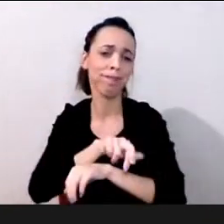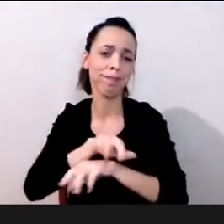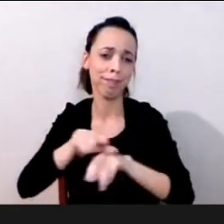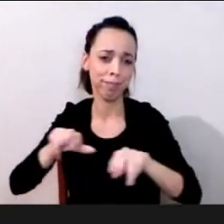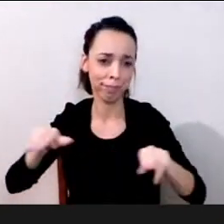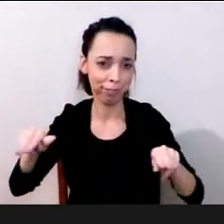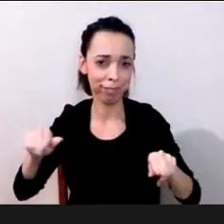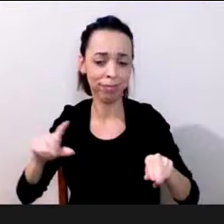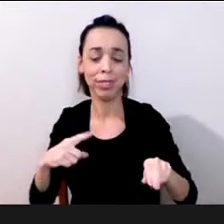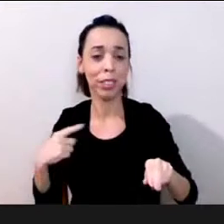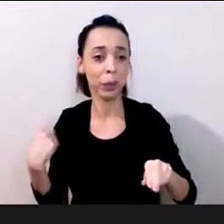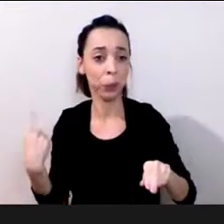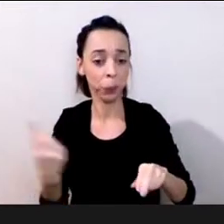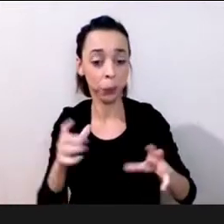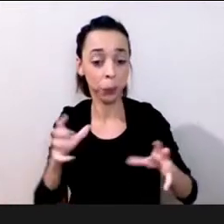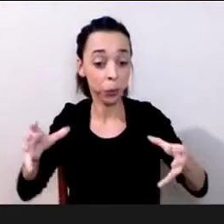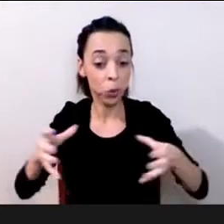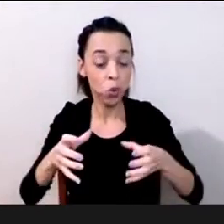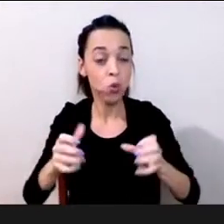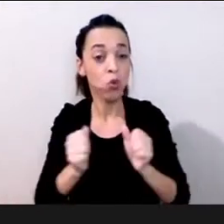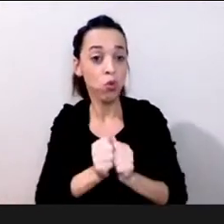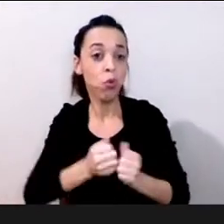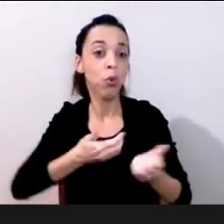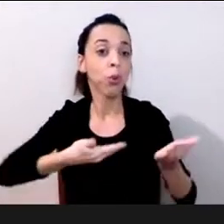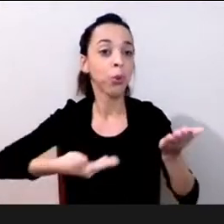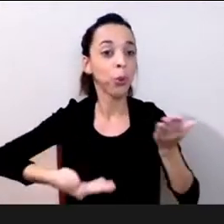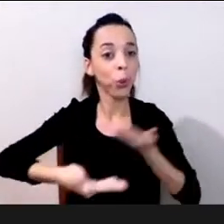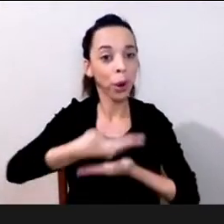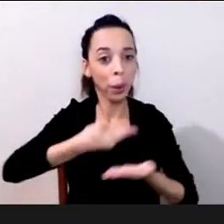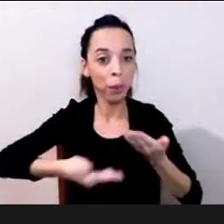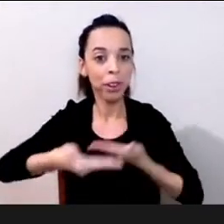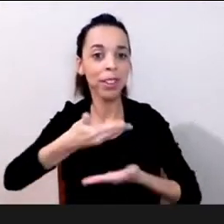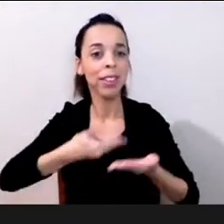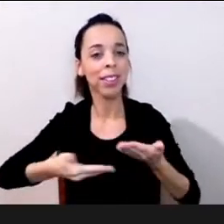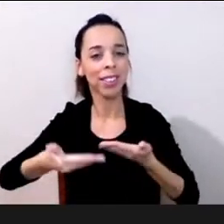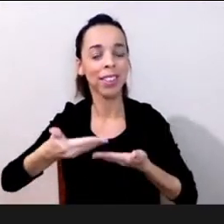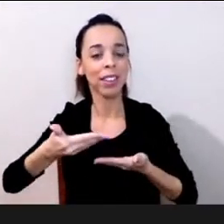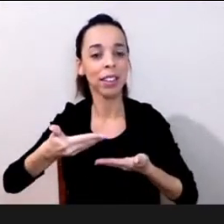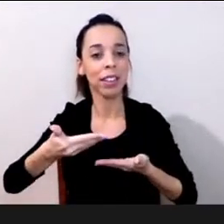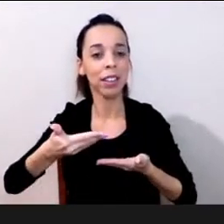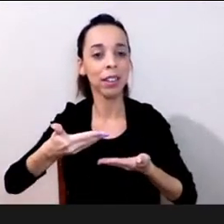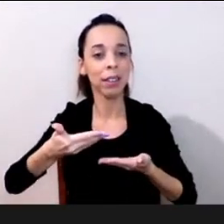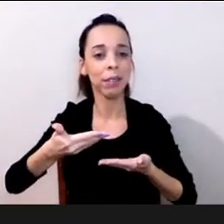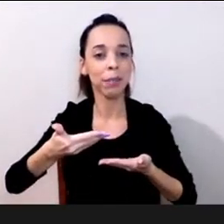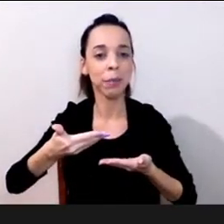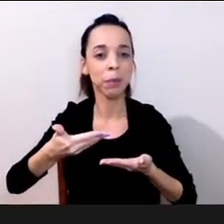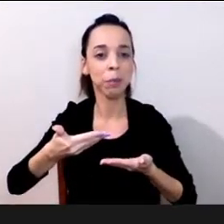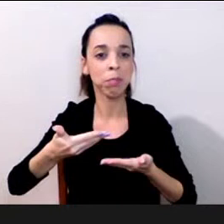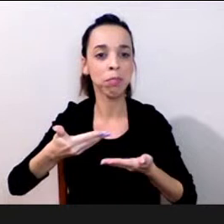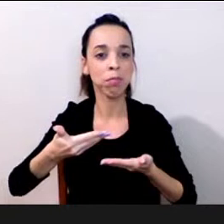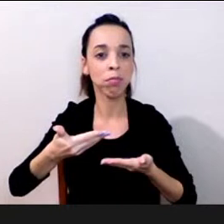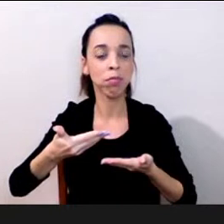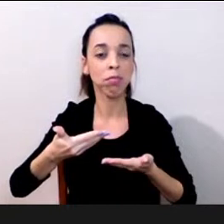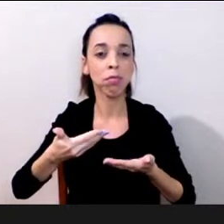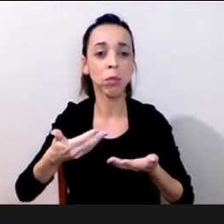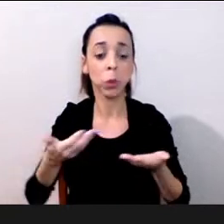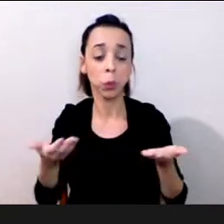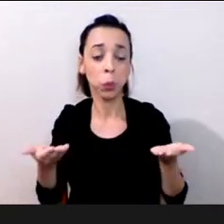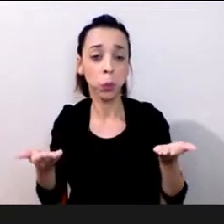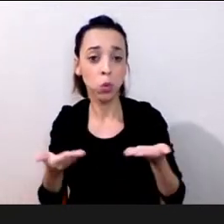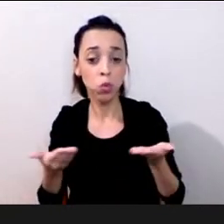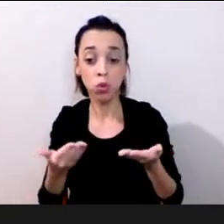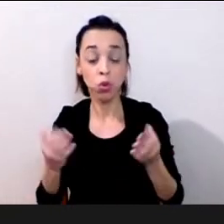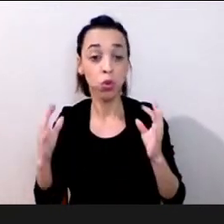colaborativas num processo onde todos não existe estamos num momento que